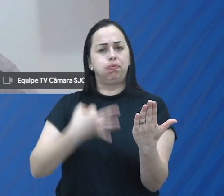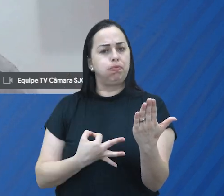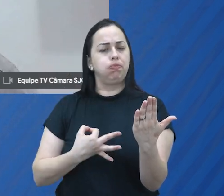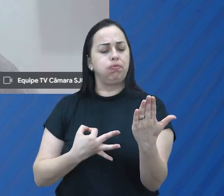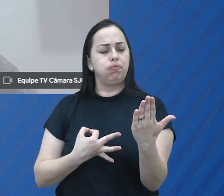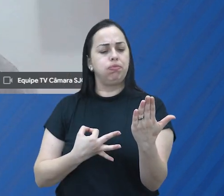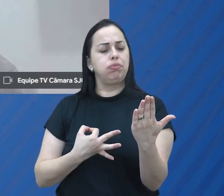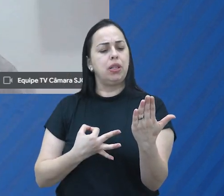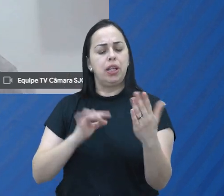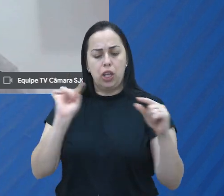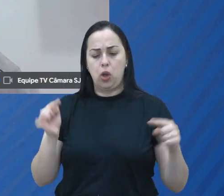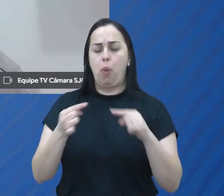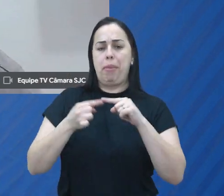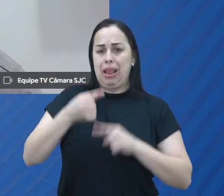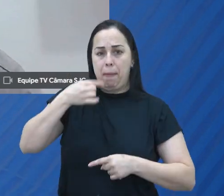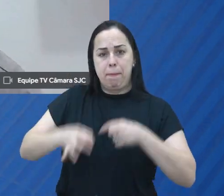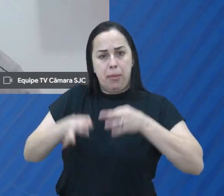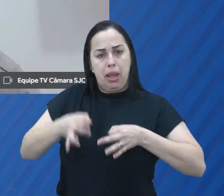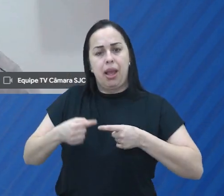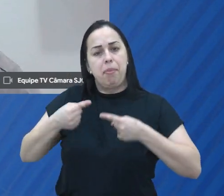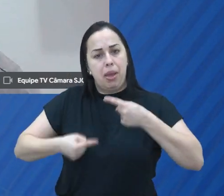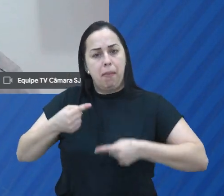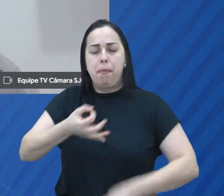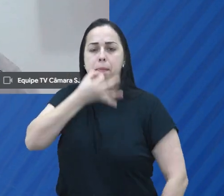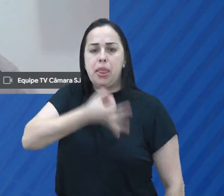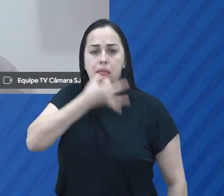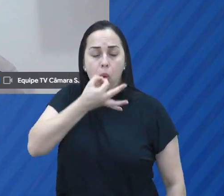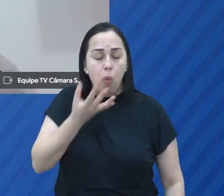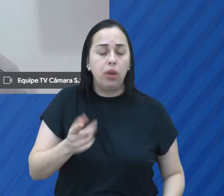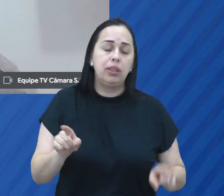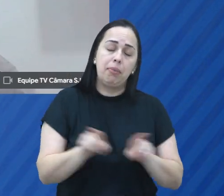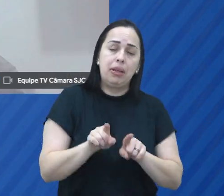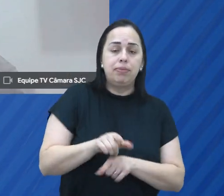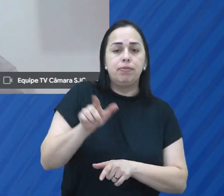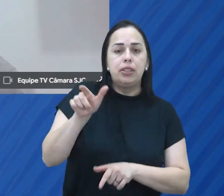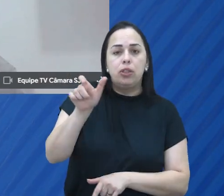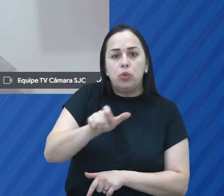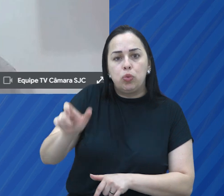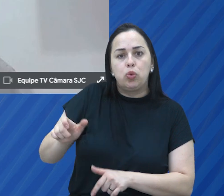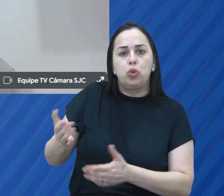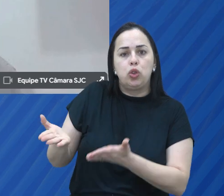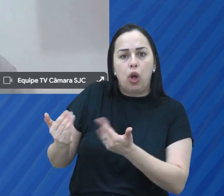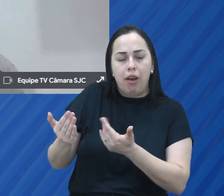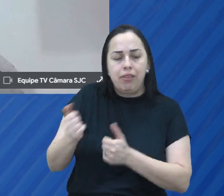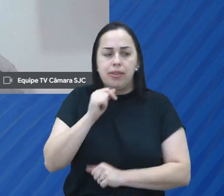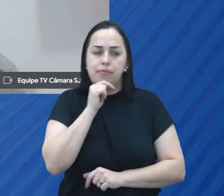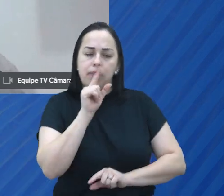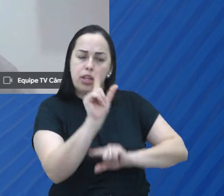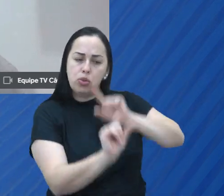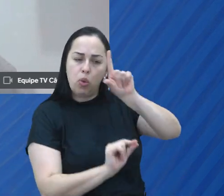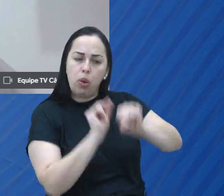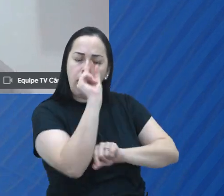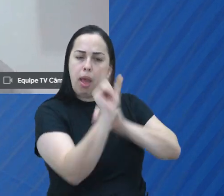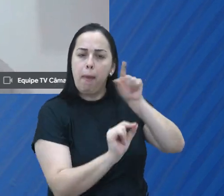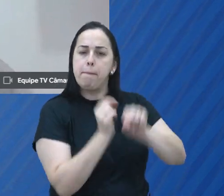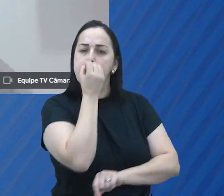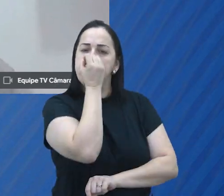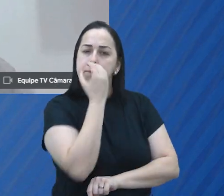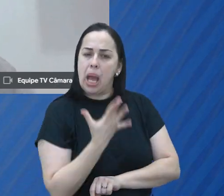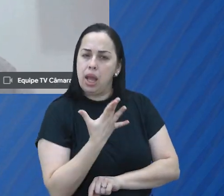daquilo que nós discutimos, daquilo que nós fazemos. Então, se essa juventude, por exemplo, fizer boas escolhas,